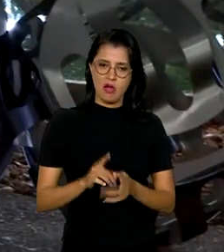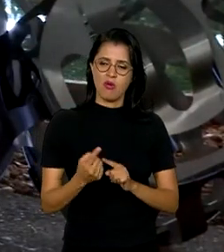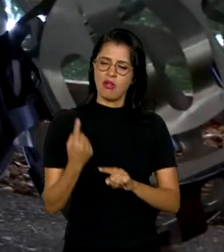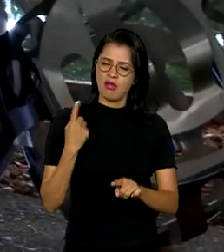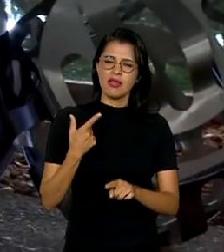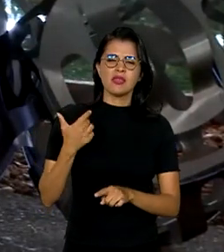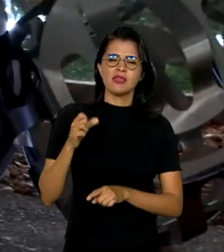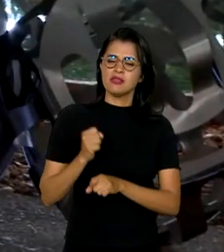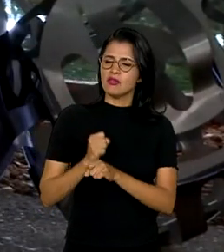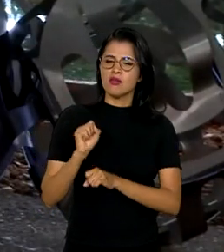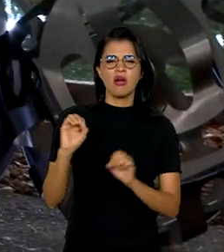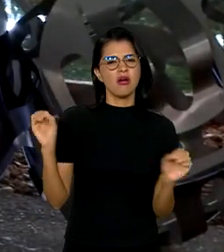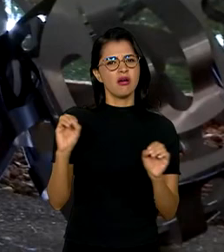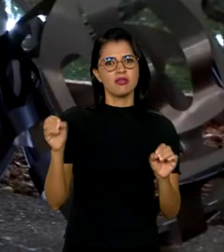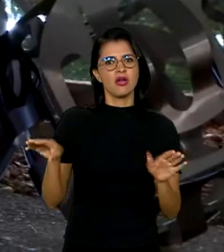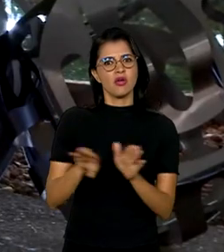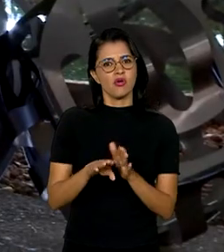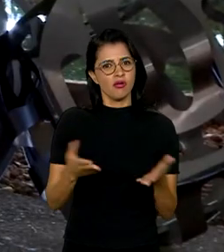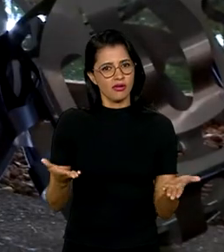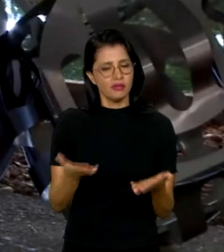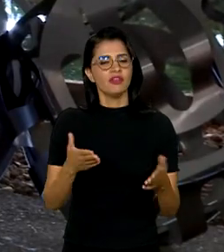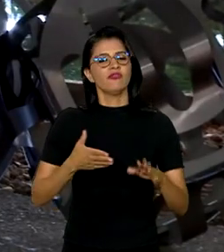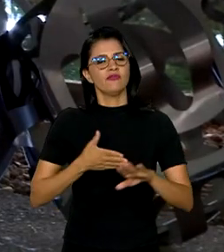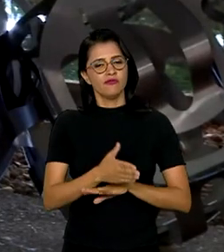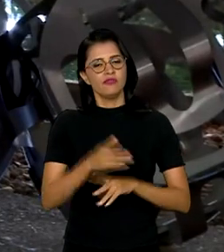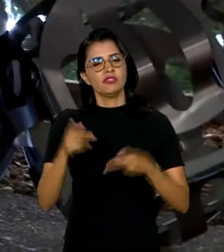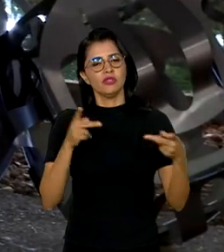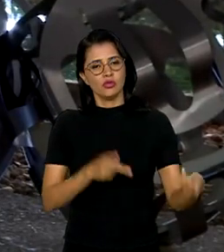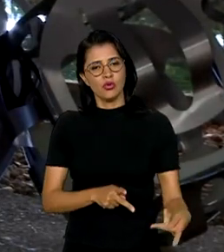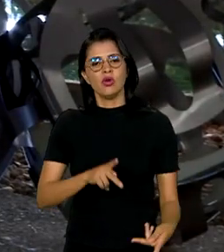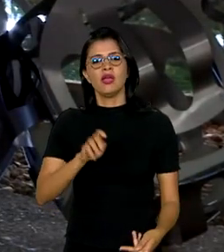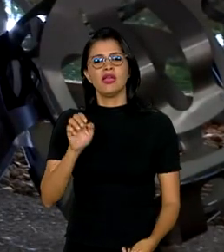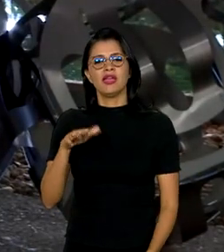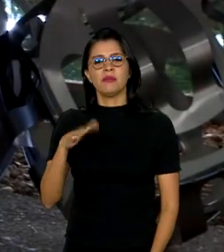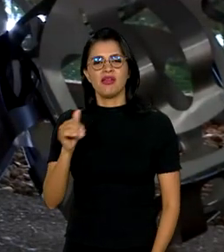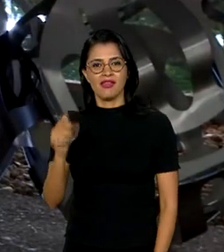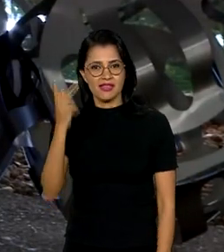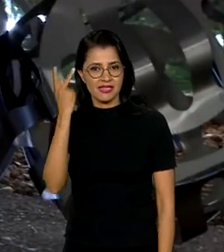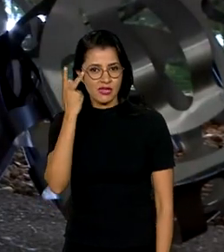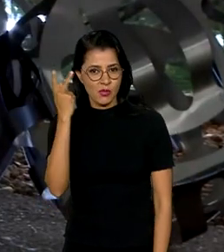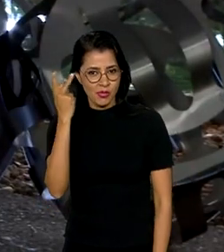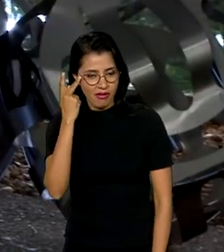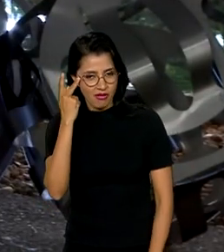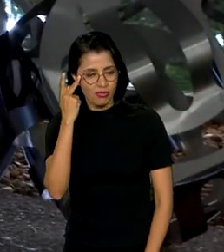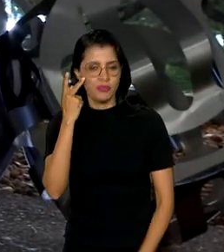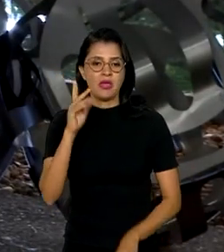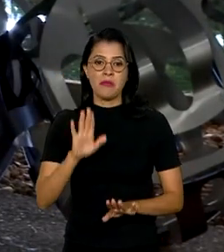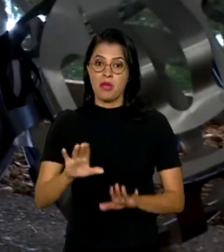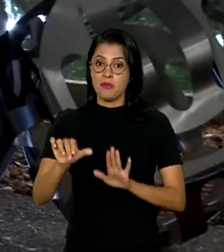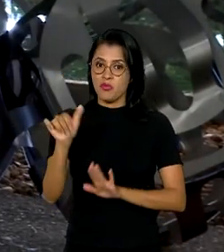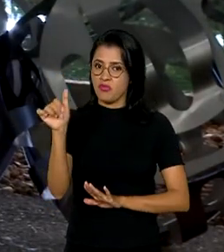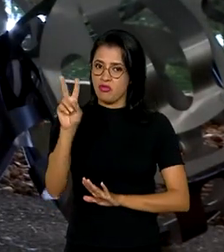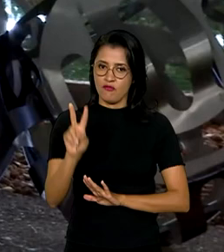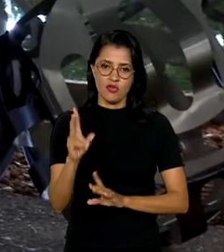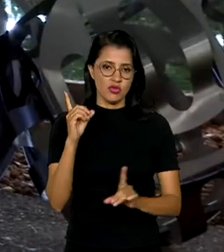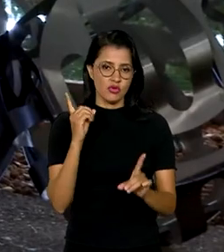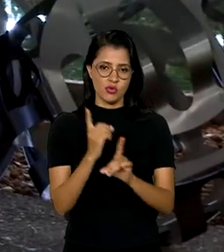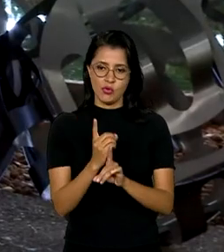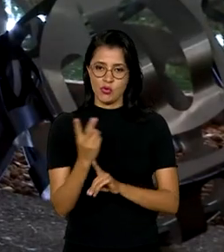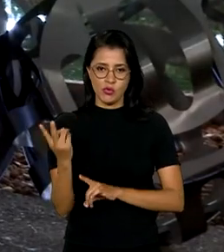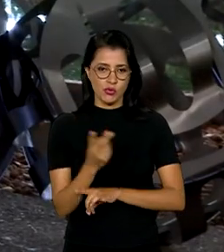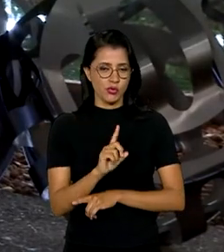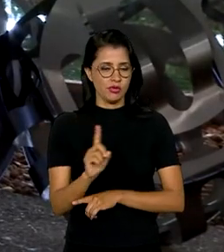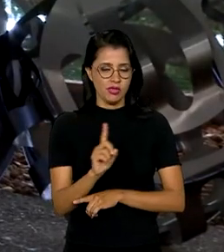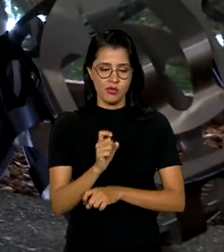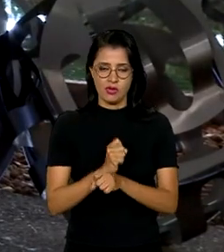15 anos. E já visitou a Embraer em São José dos Campos, São Paulo. Mas esse não foi o primeiro encontro de Lula e Pan